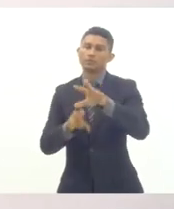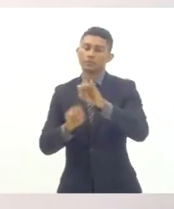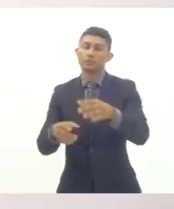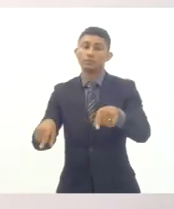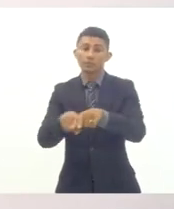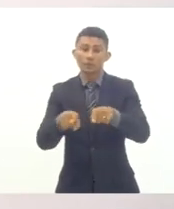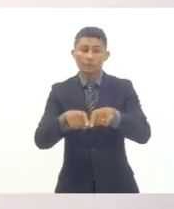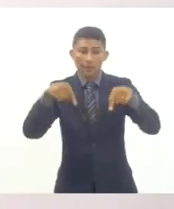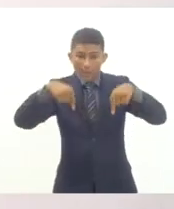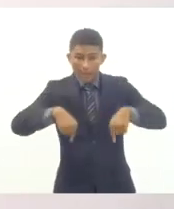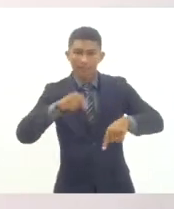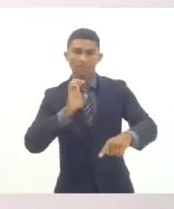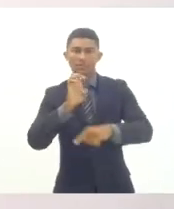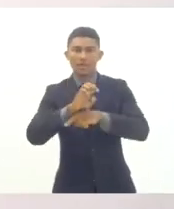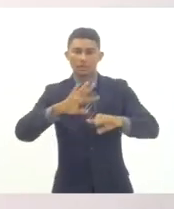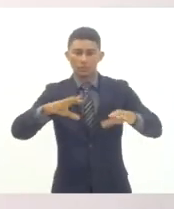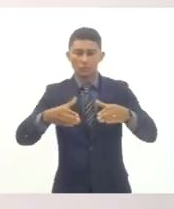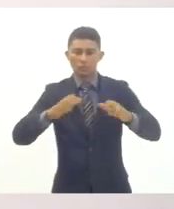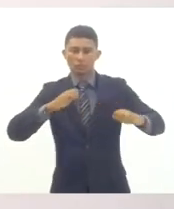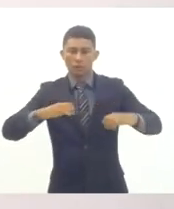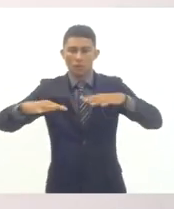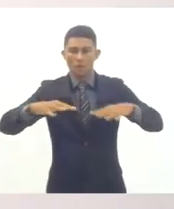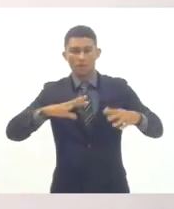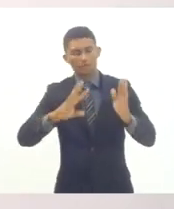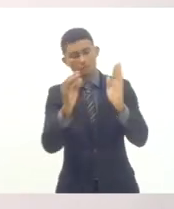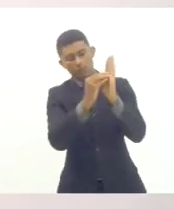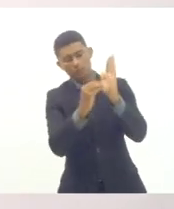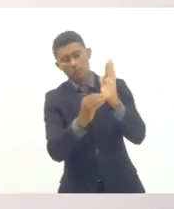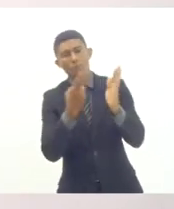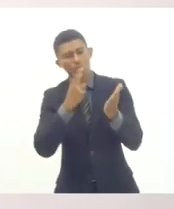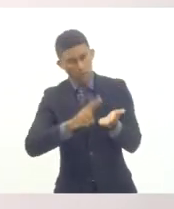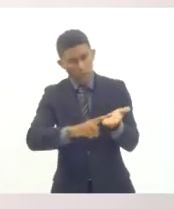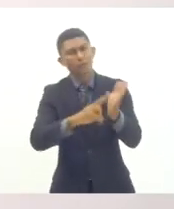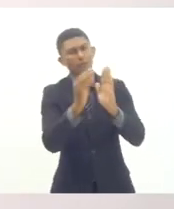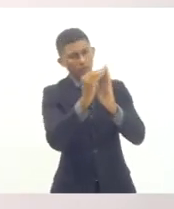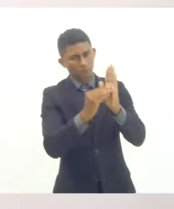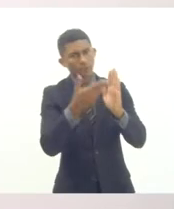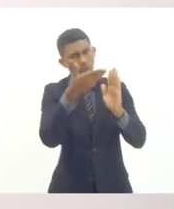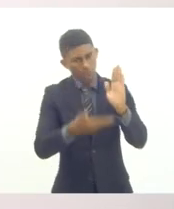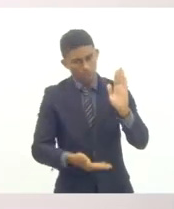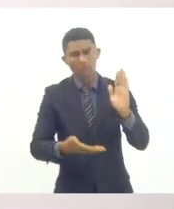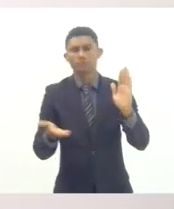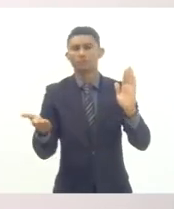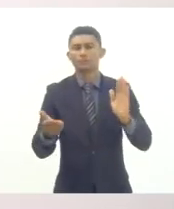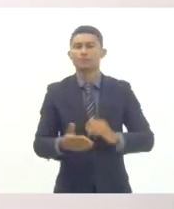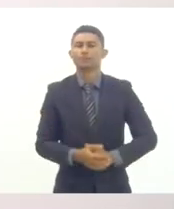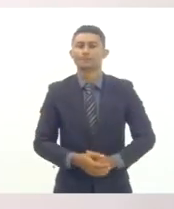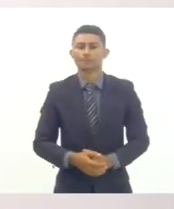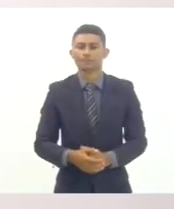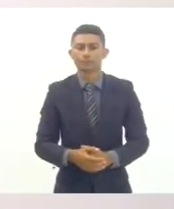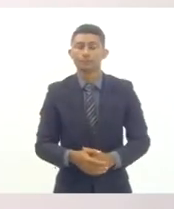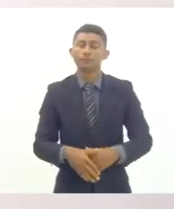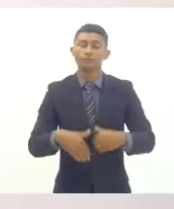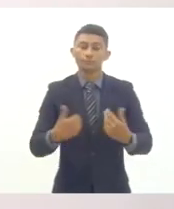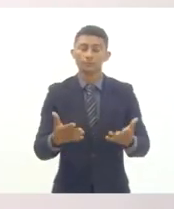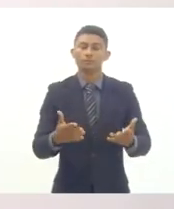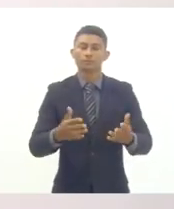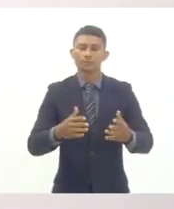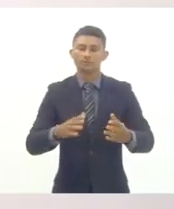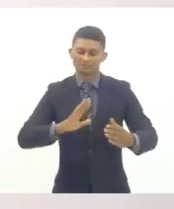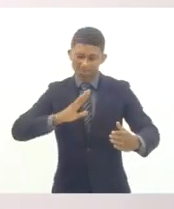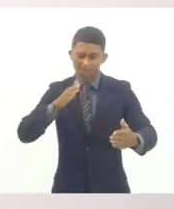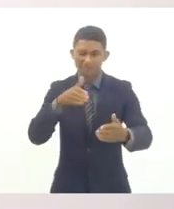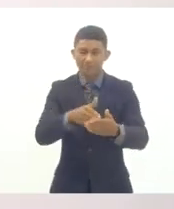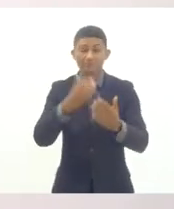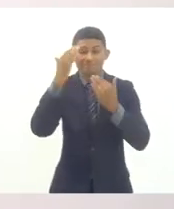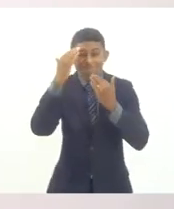aqui do Estado na carta, na parte que diz respeito ao Estado do Rio de Janeiro. Por fim, eu quero agradecer a